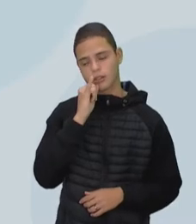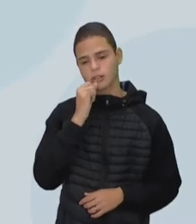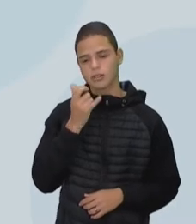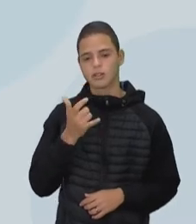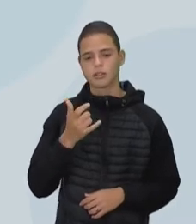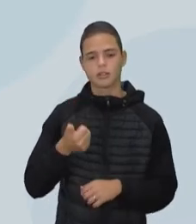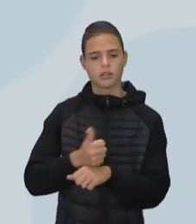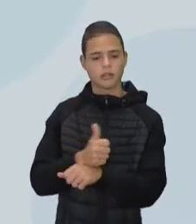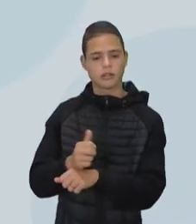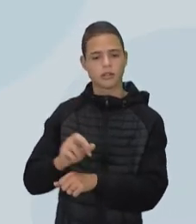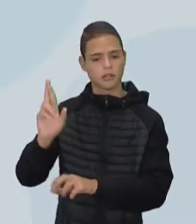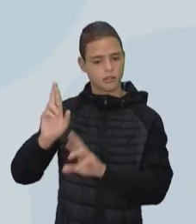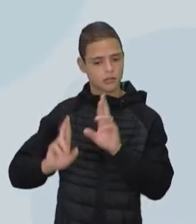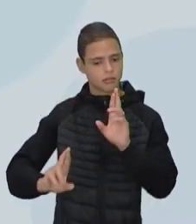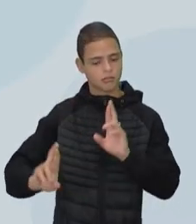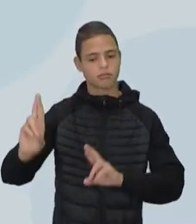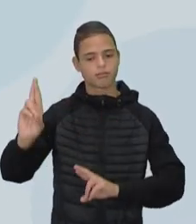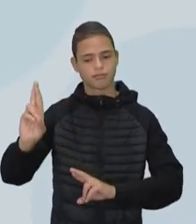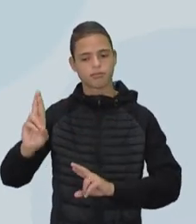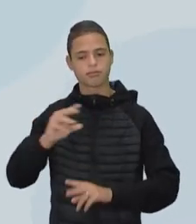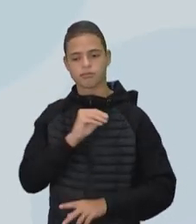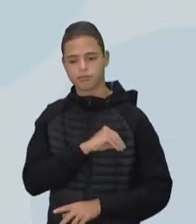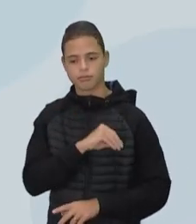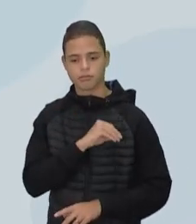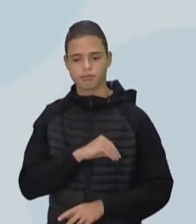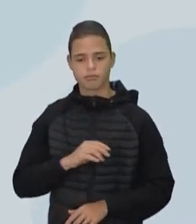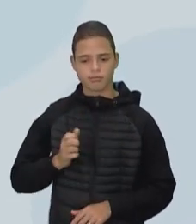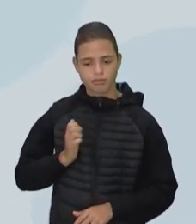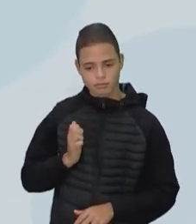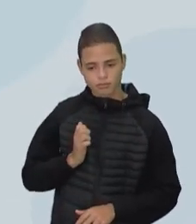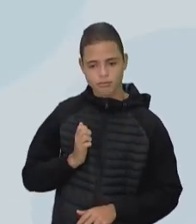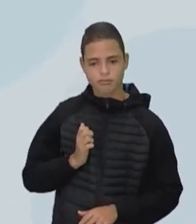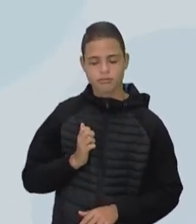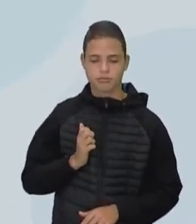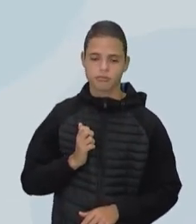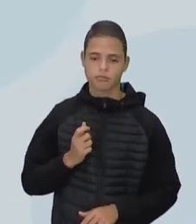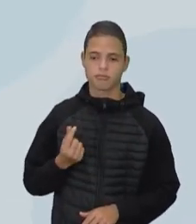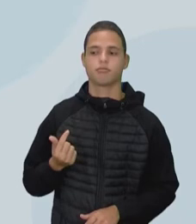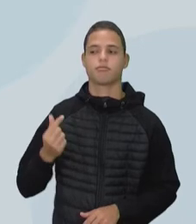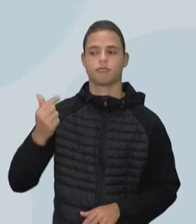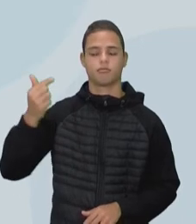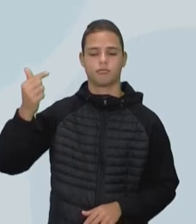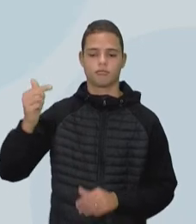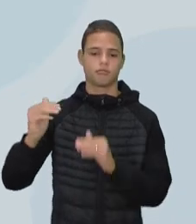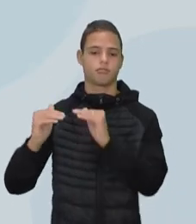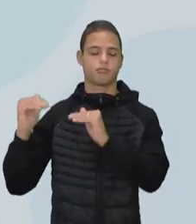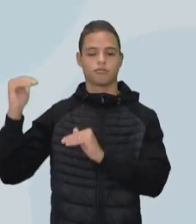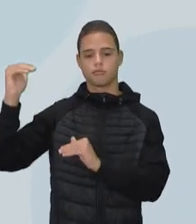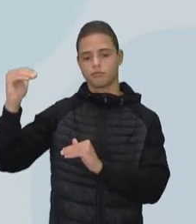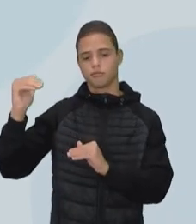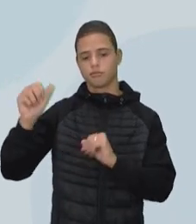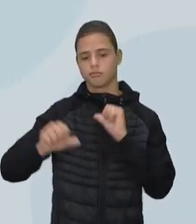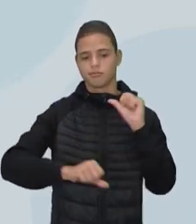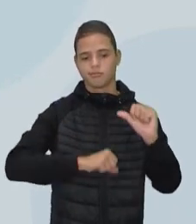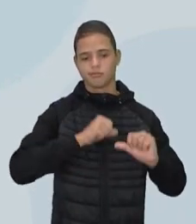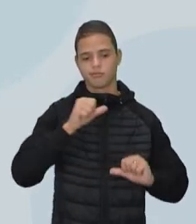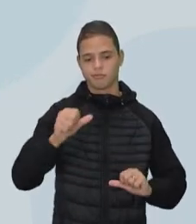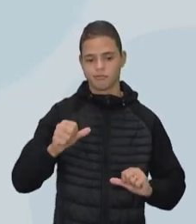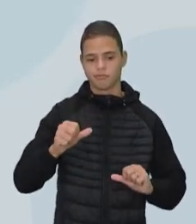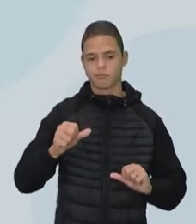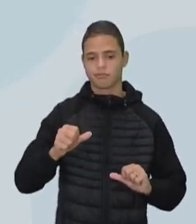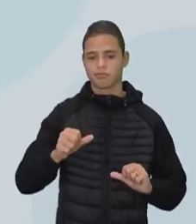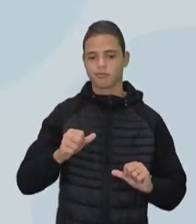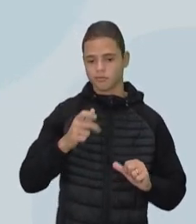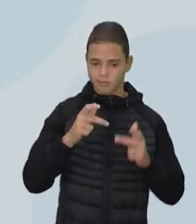cargos gerenciais são cargos bem remunerados, portanto, privilegiados, né? O contrário disso seria, então,